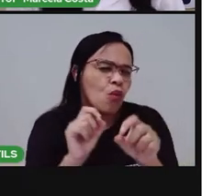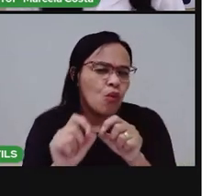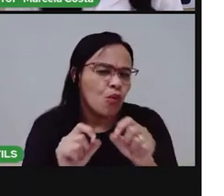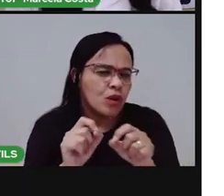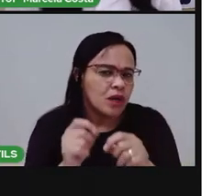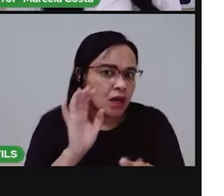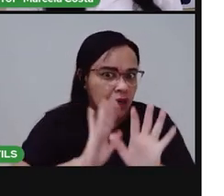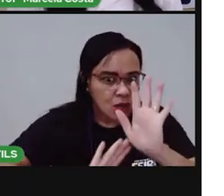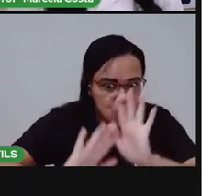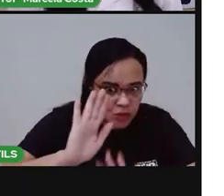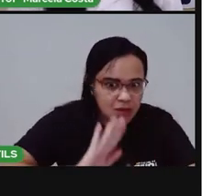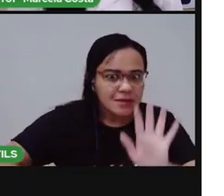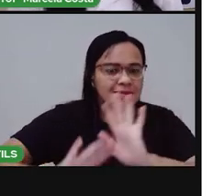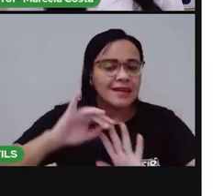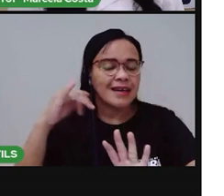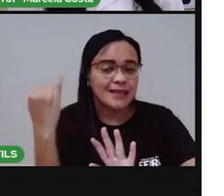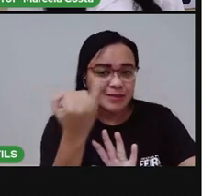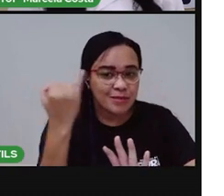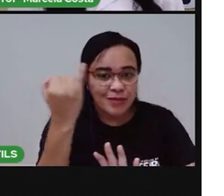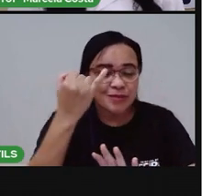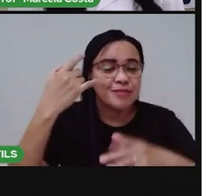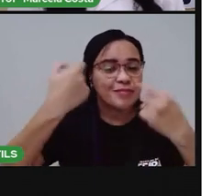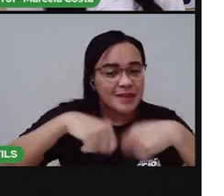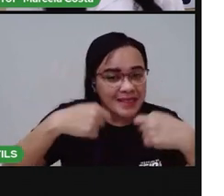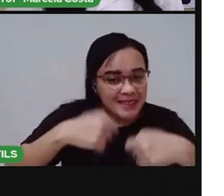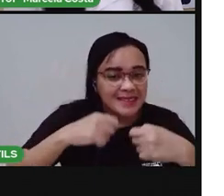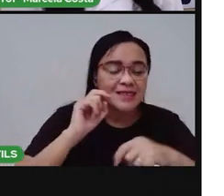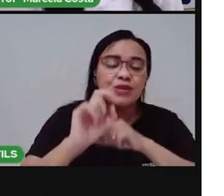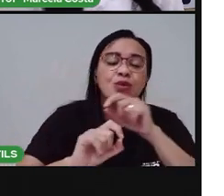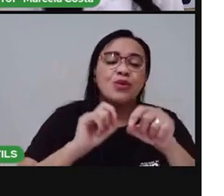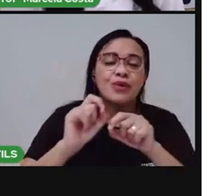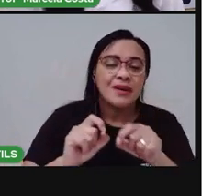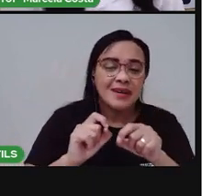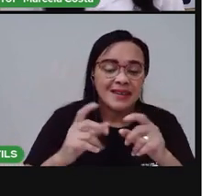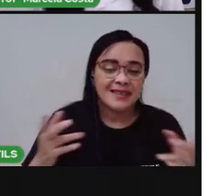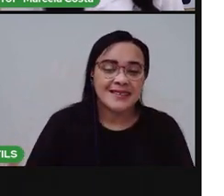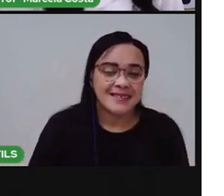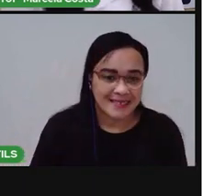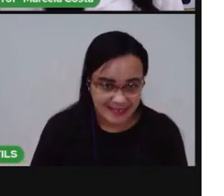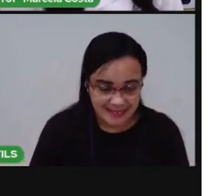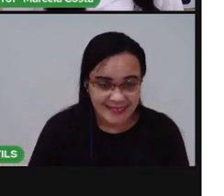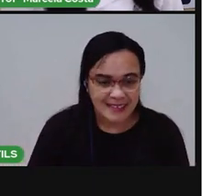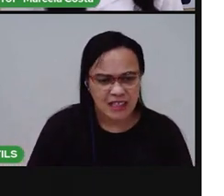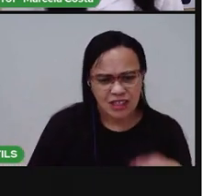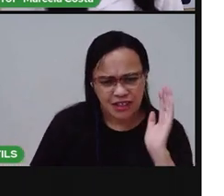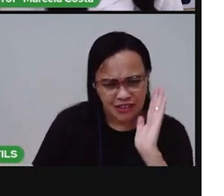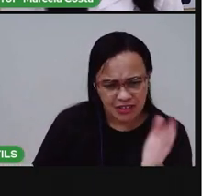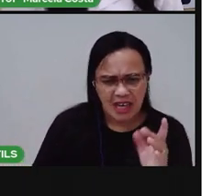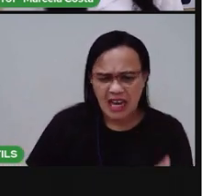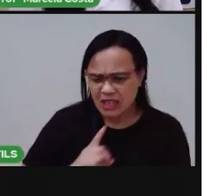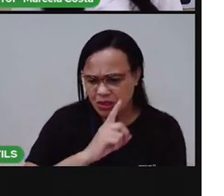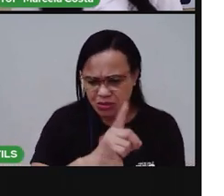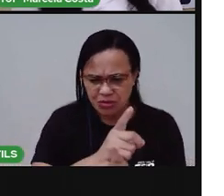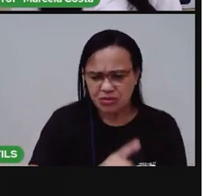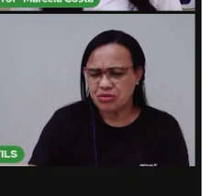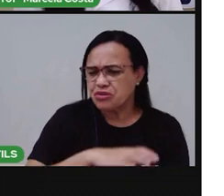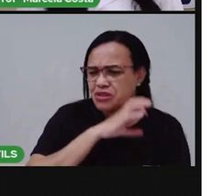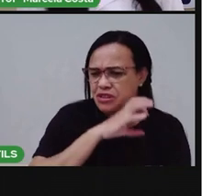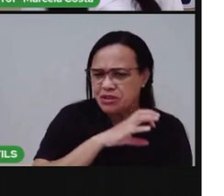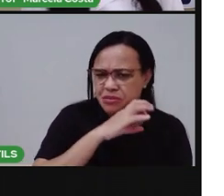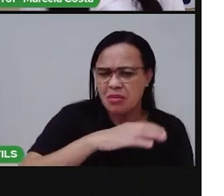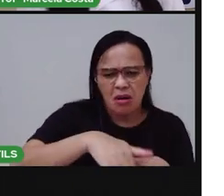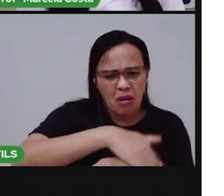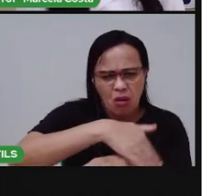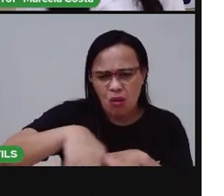abandonados, maltratados. Você já encontrou algum animal assim aí na sua rua, no seu bairro?